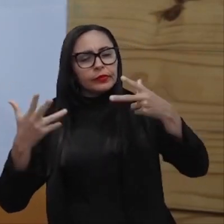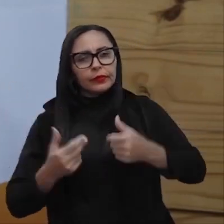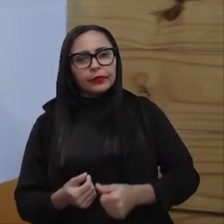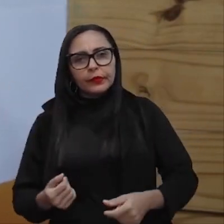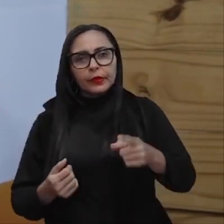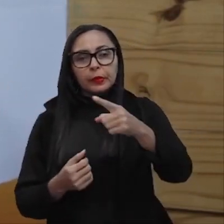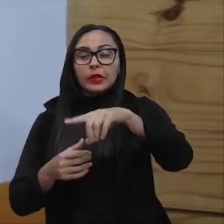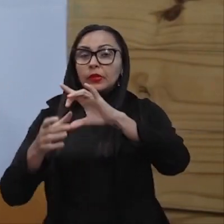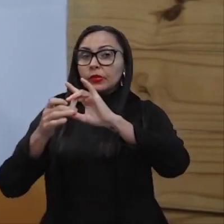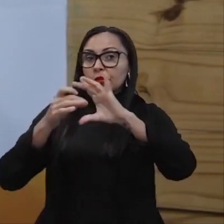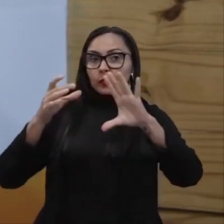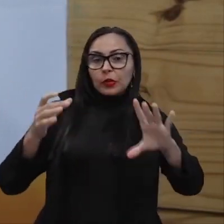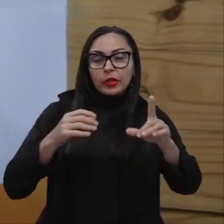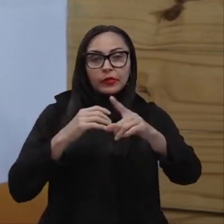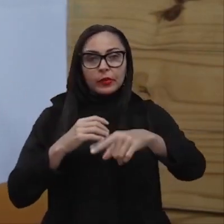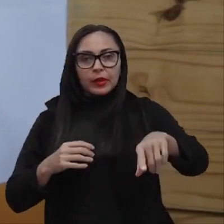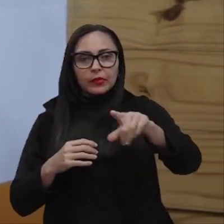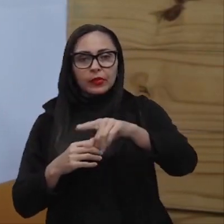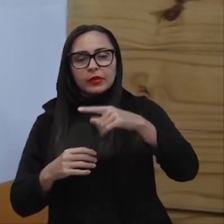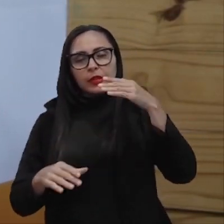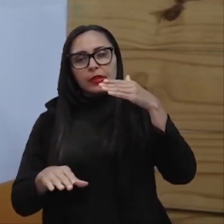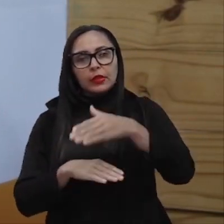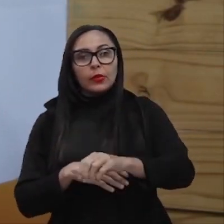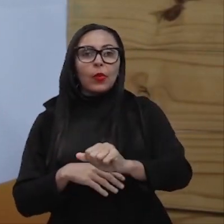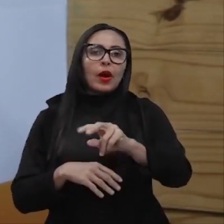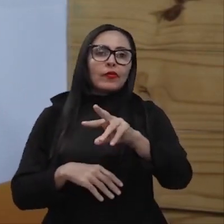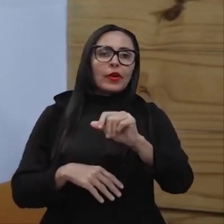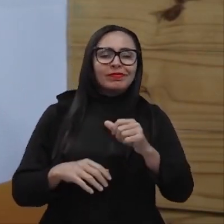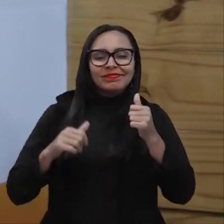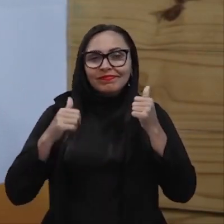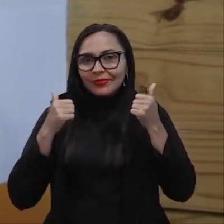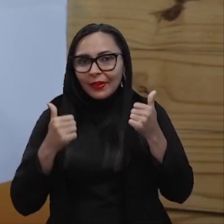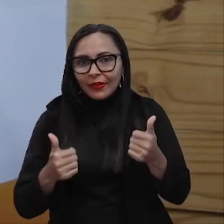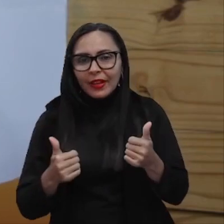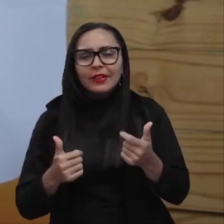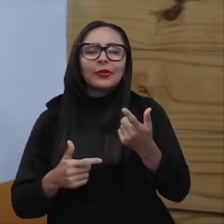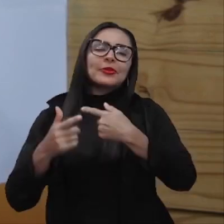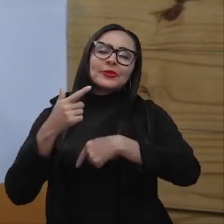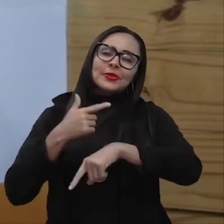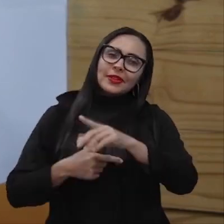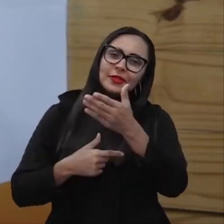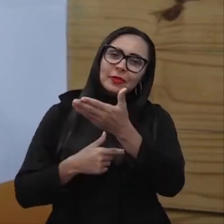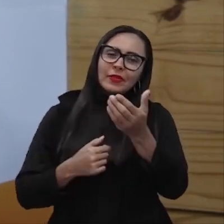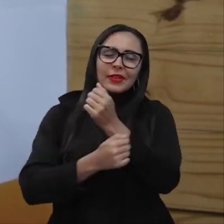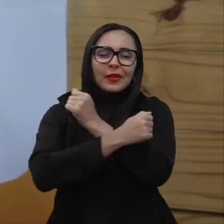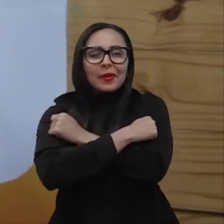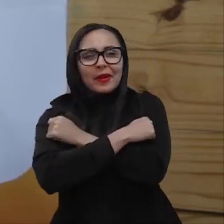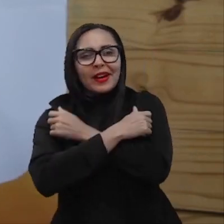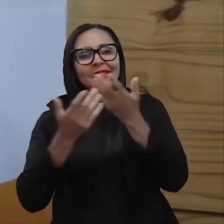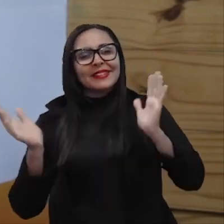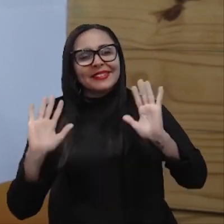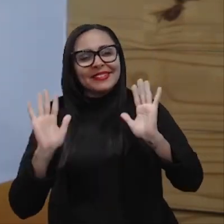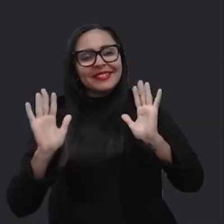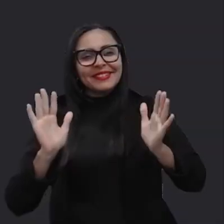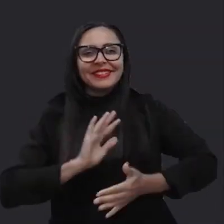Dentro do Ava Tá ok, gente? Então Sucesso aí Um forte abraço E até a próxima aula